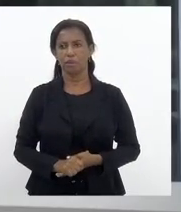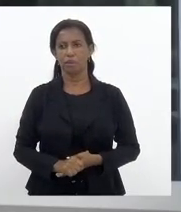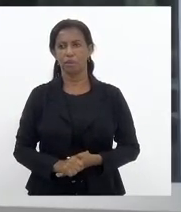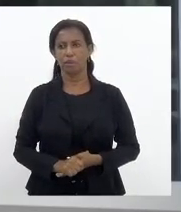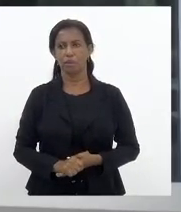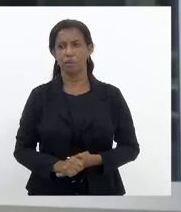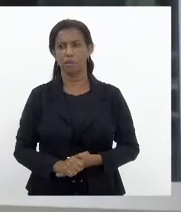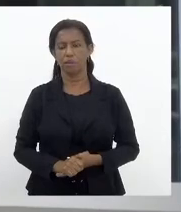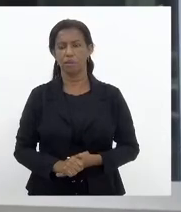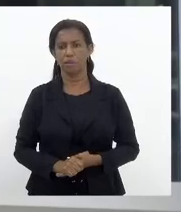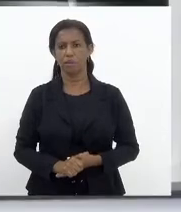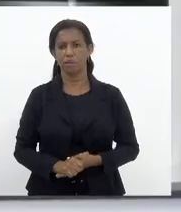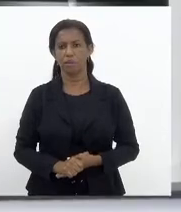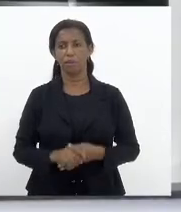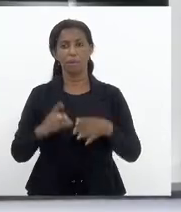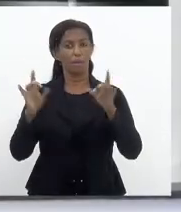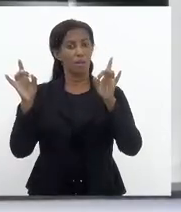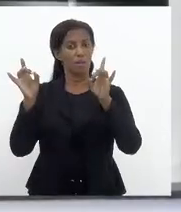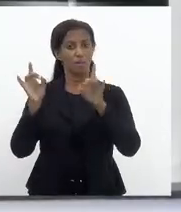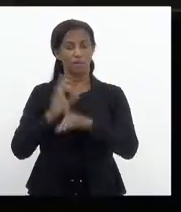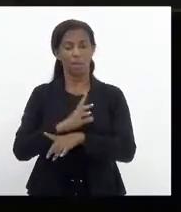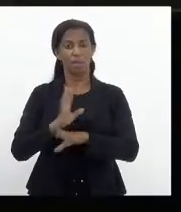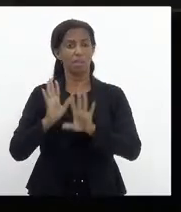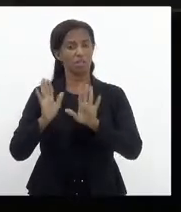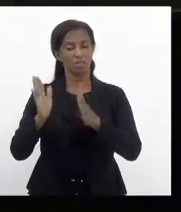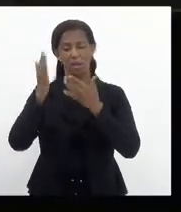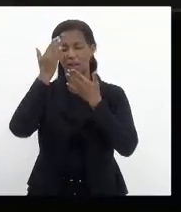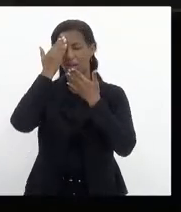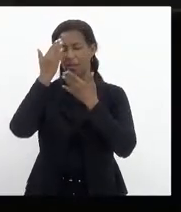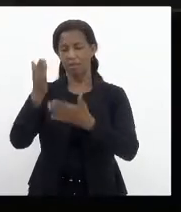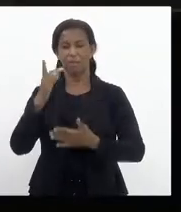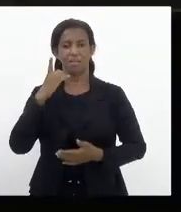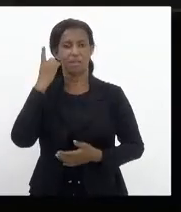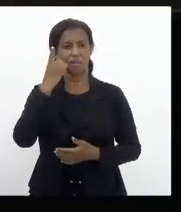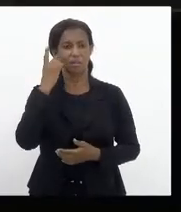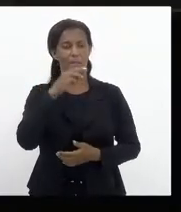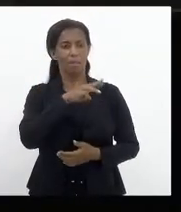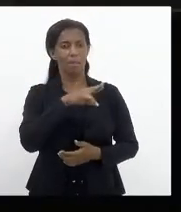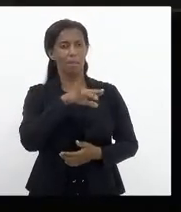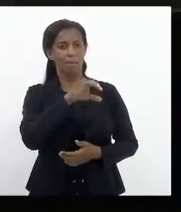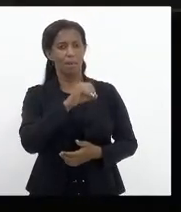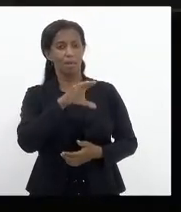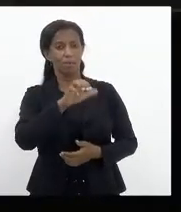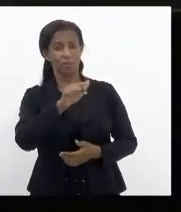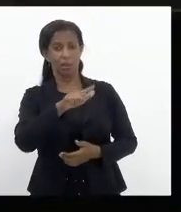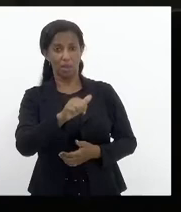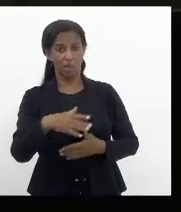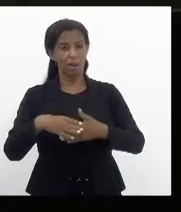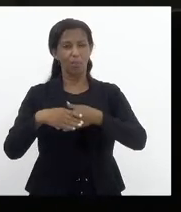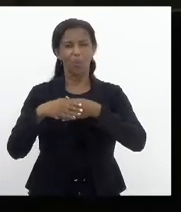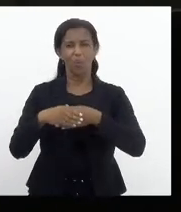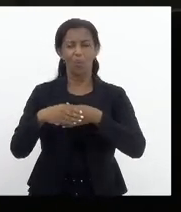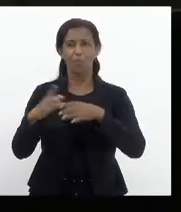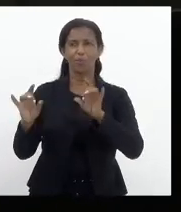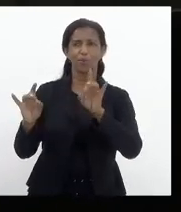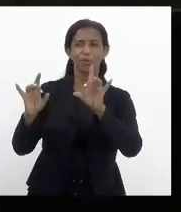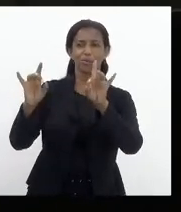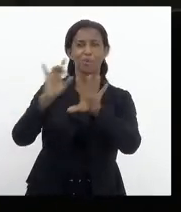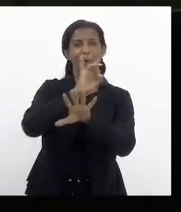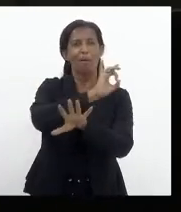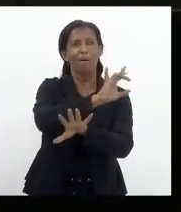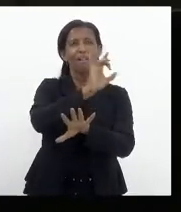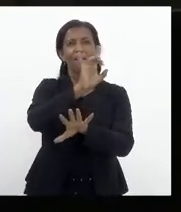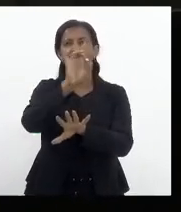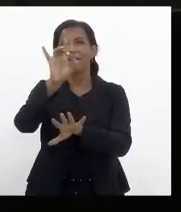Então, feita essa observação, agradecendo ao deputado Márcio Canella, fazendo cumprimento especial e individual